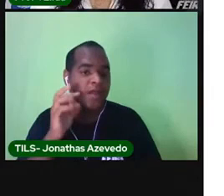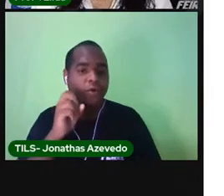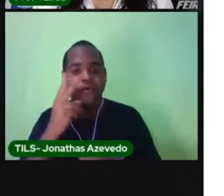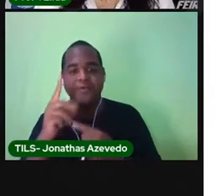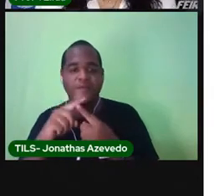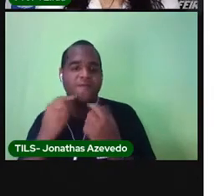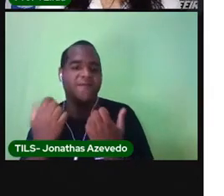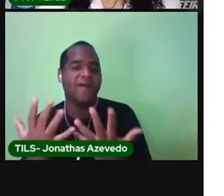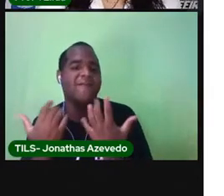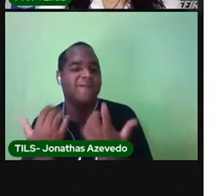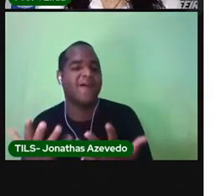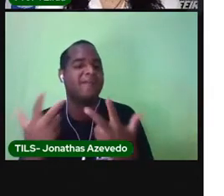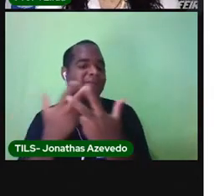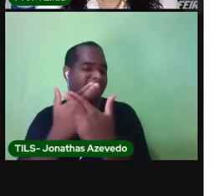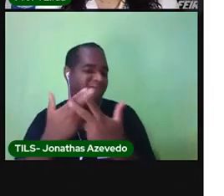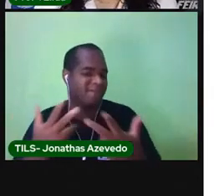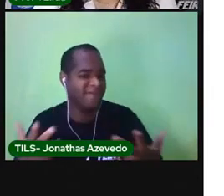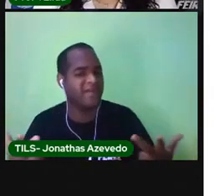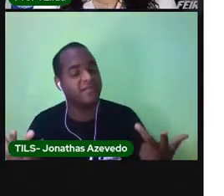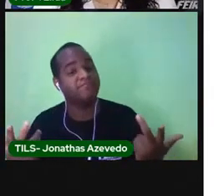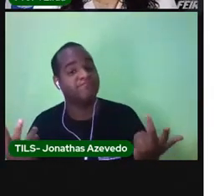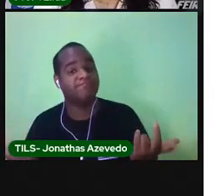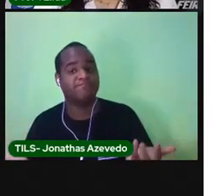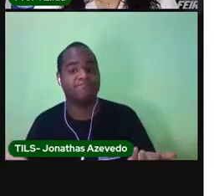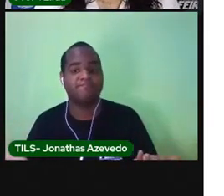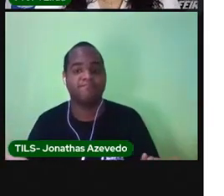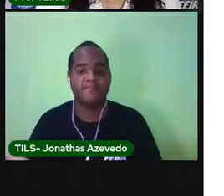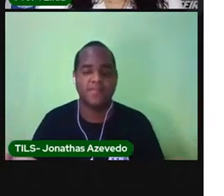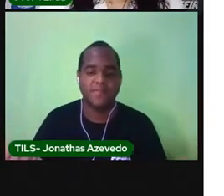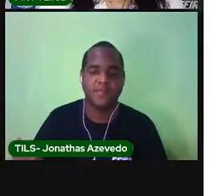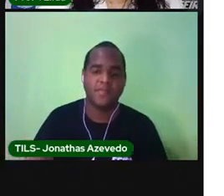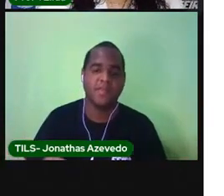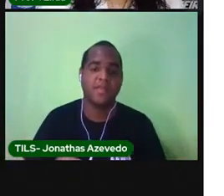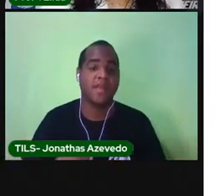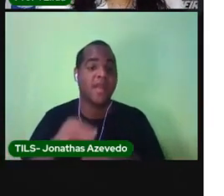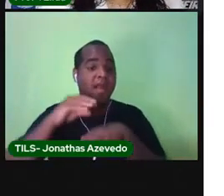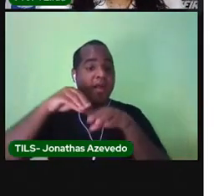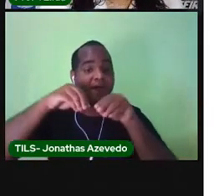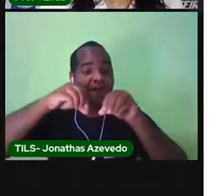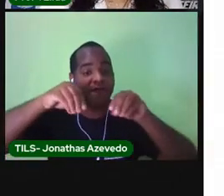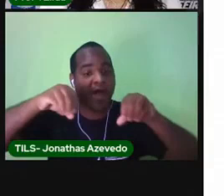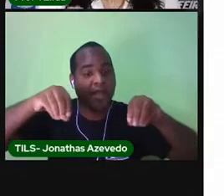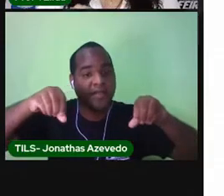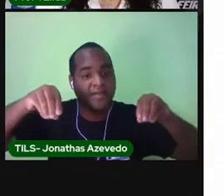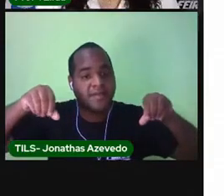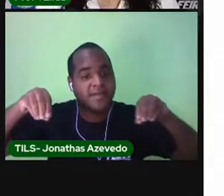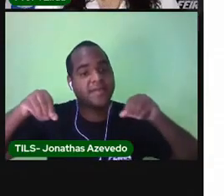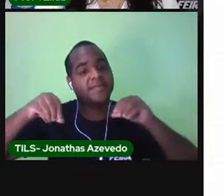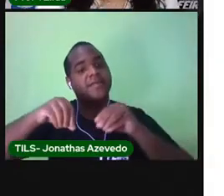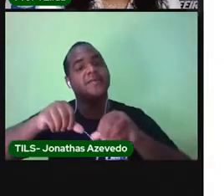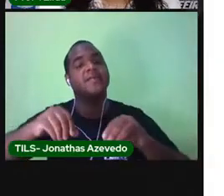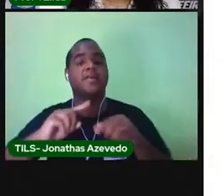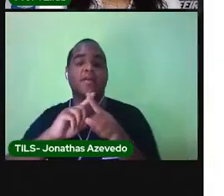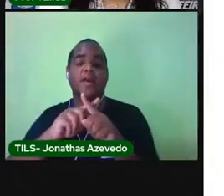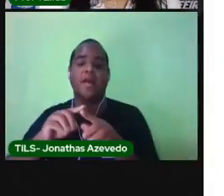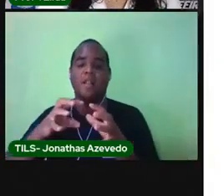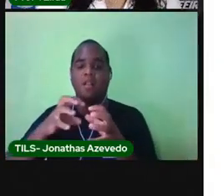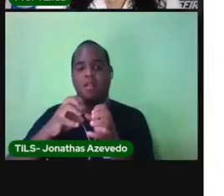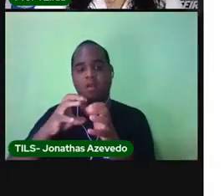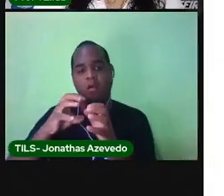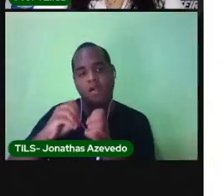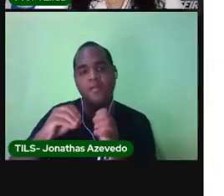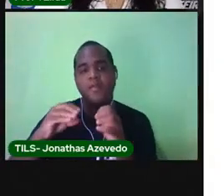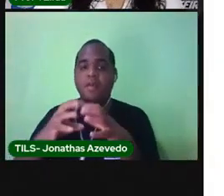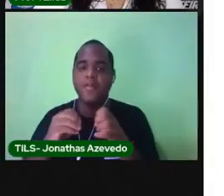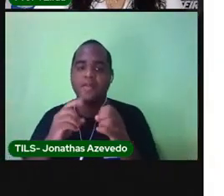hortaliças, a farinha de tapioca, a goma que faz